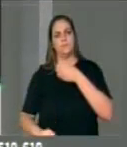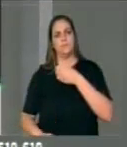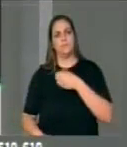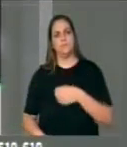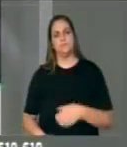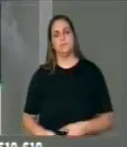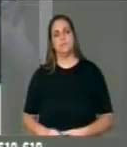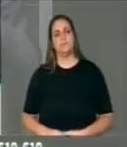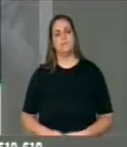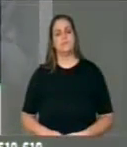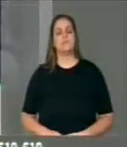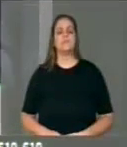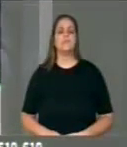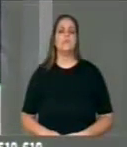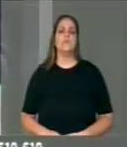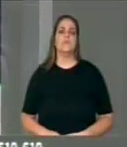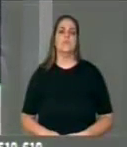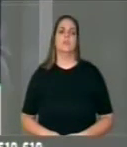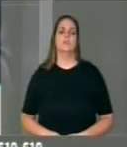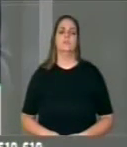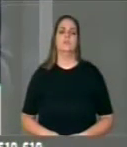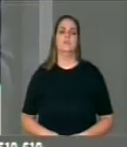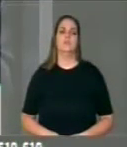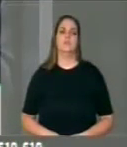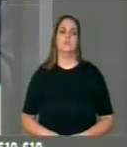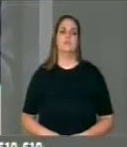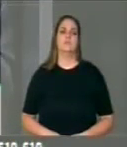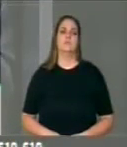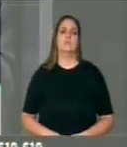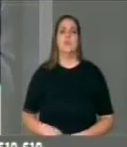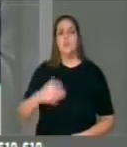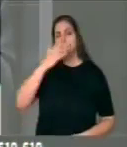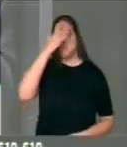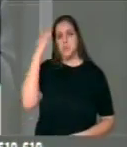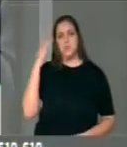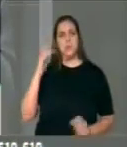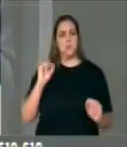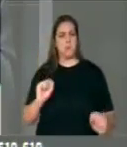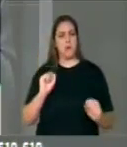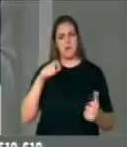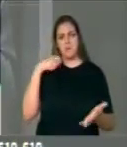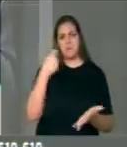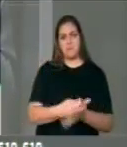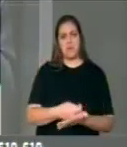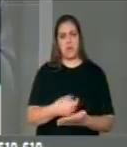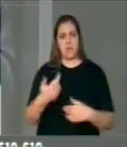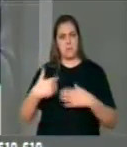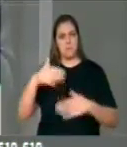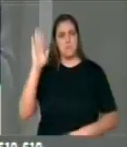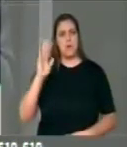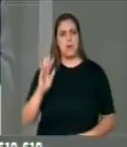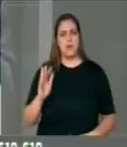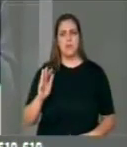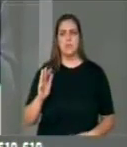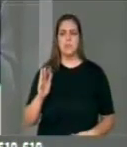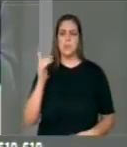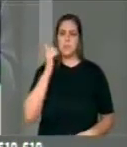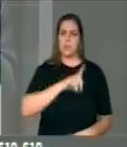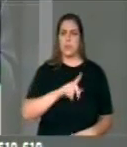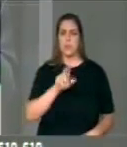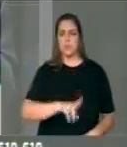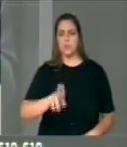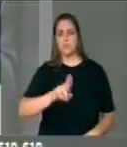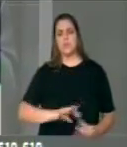eu agradeço a clientela que pode pagar mais a qual passa a utilizar de modo mais intensivo as